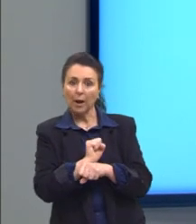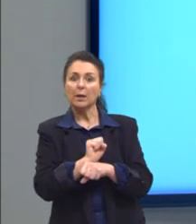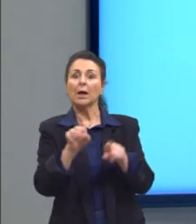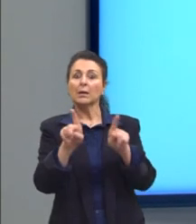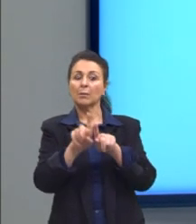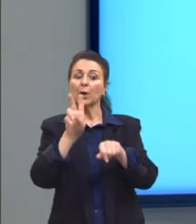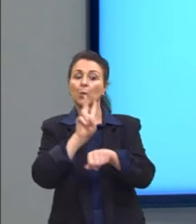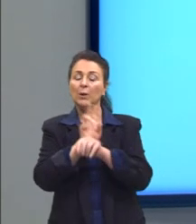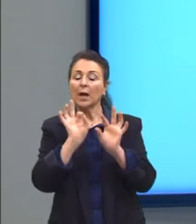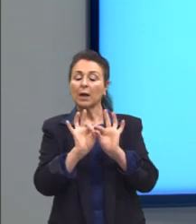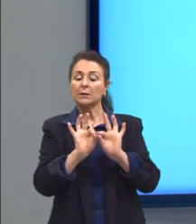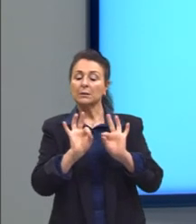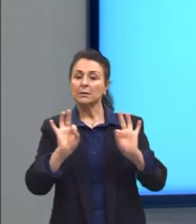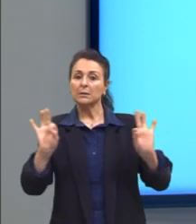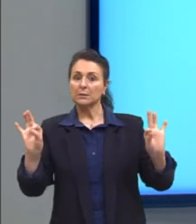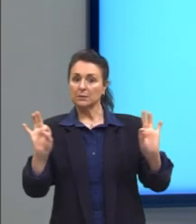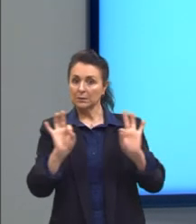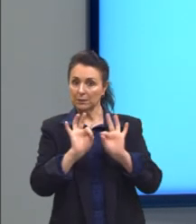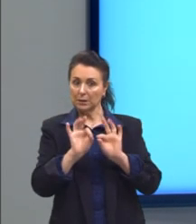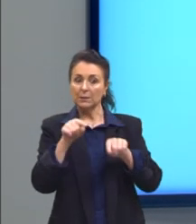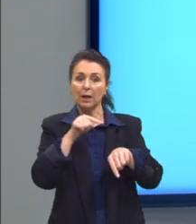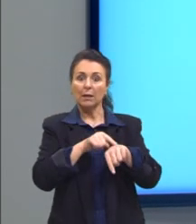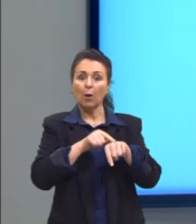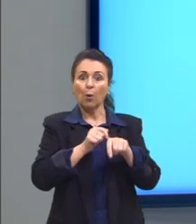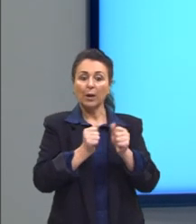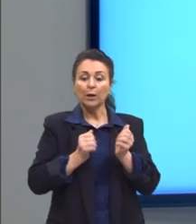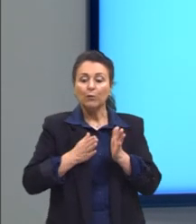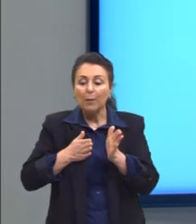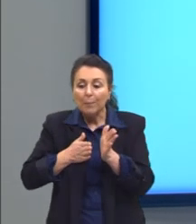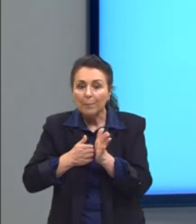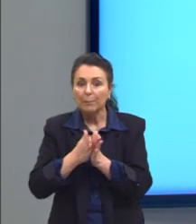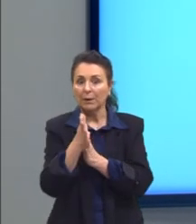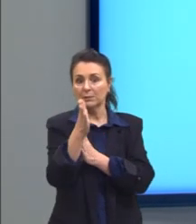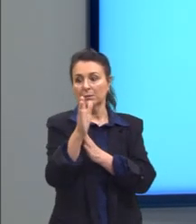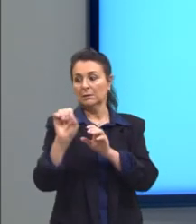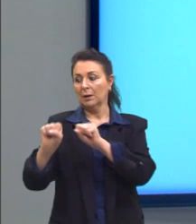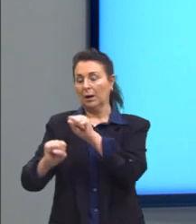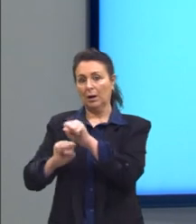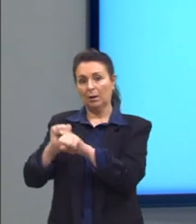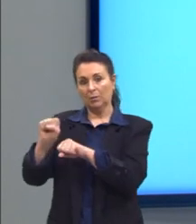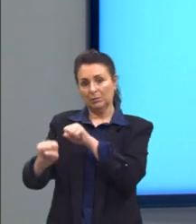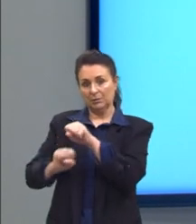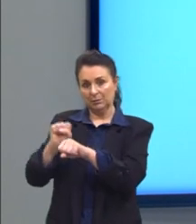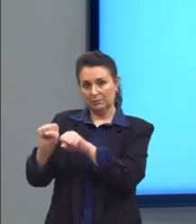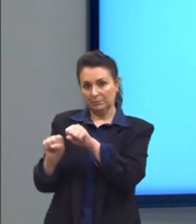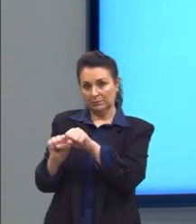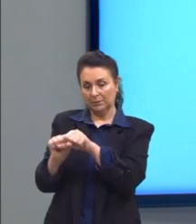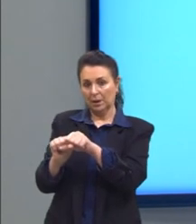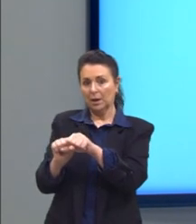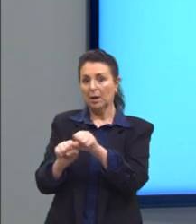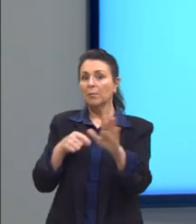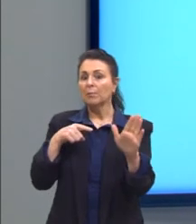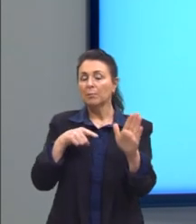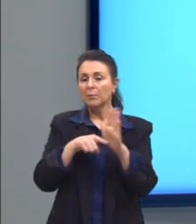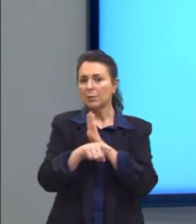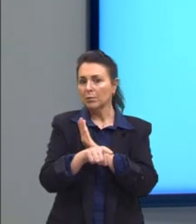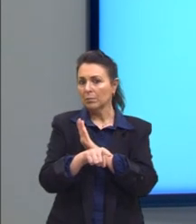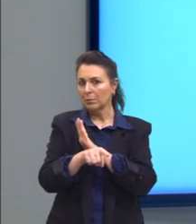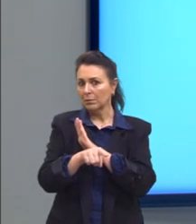segura ao ultrapassar os ciclistas. O que nos pede a questão